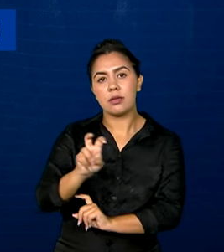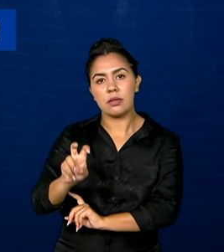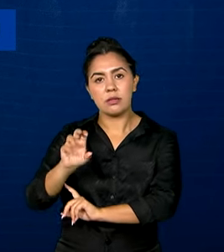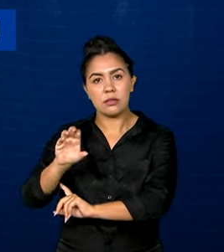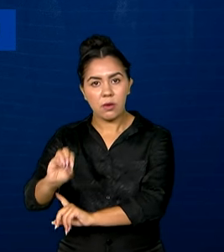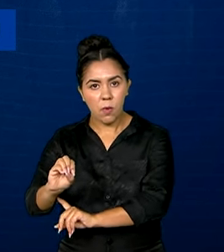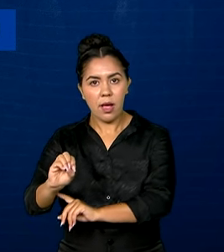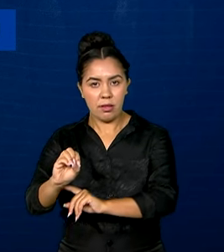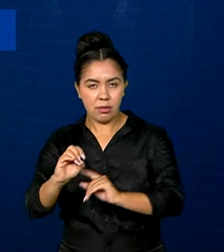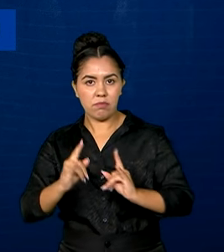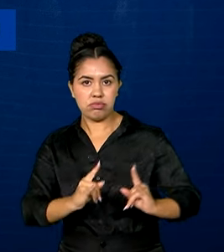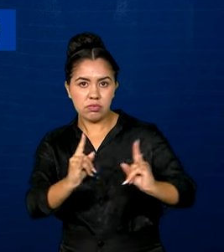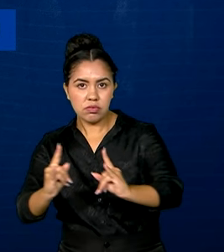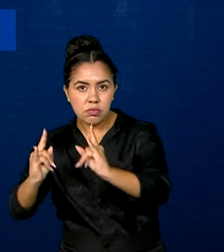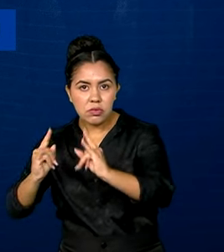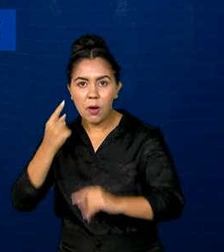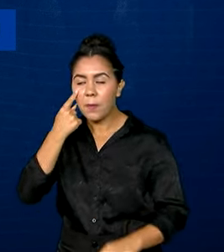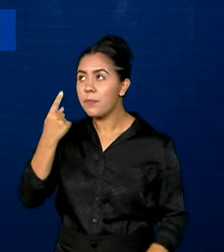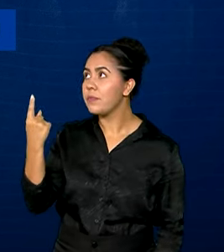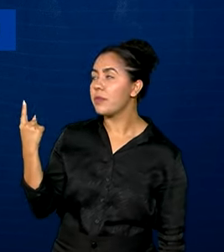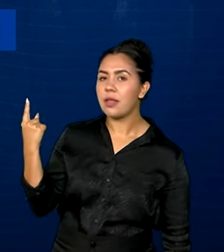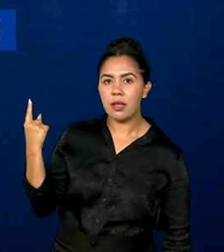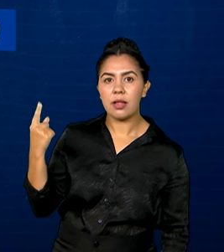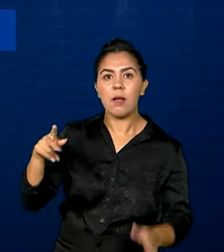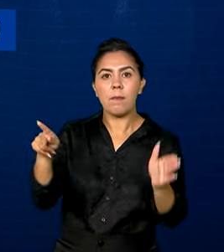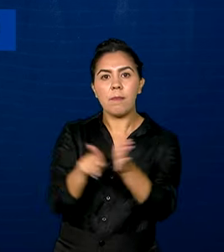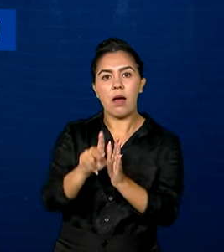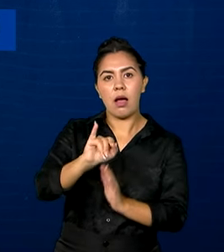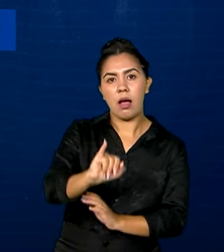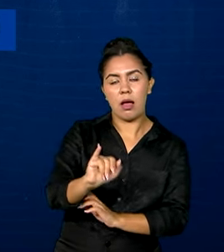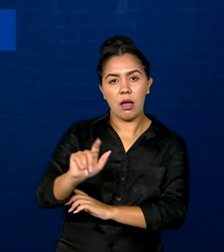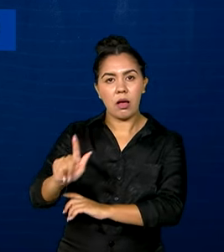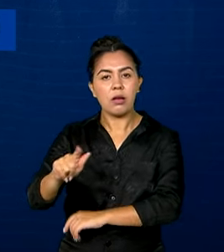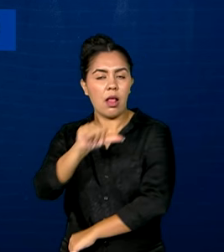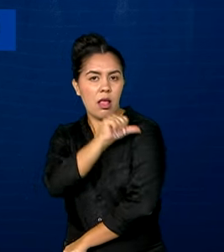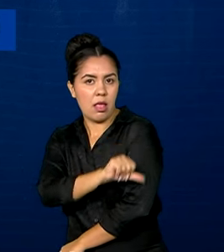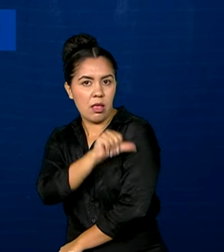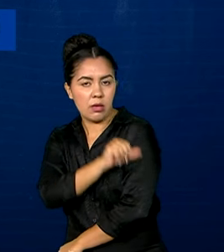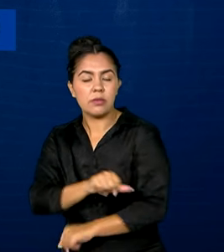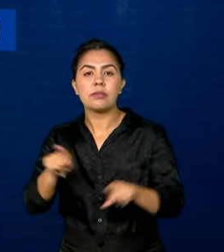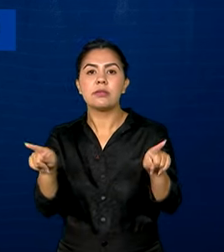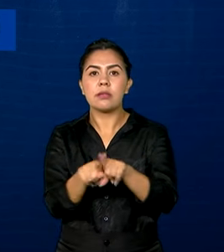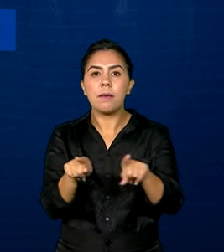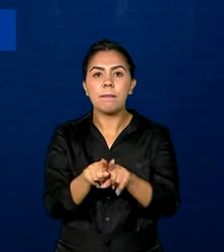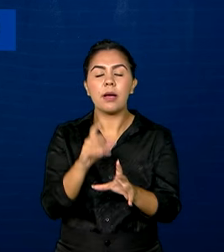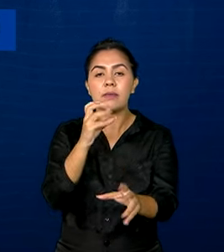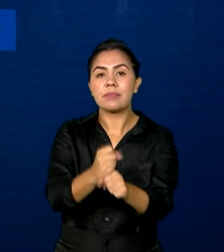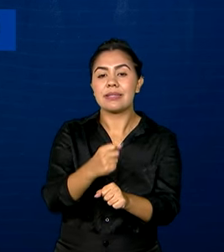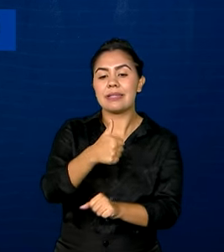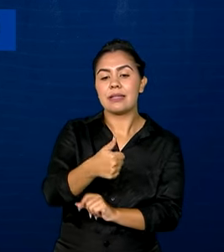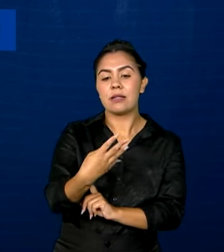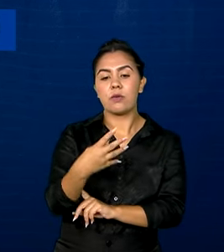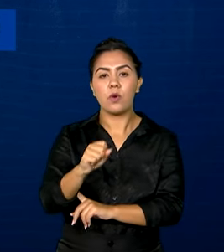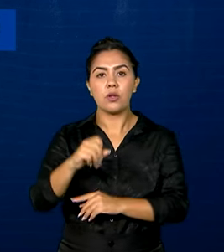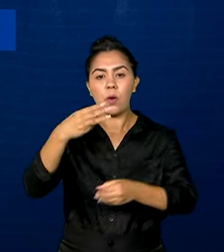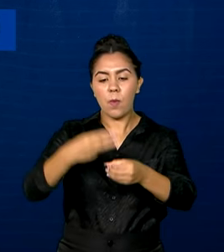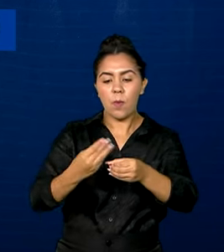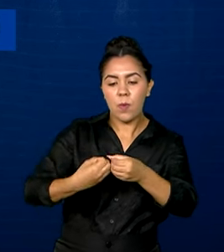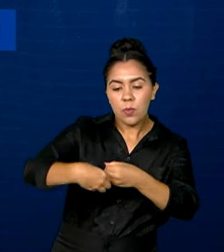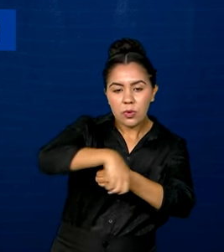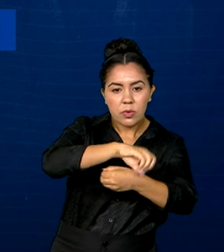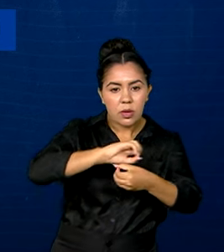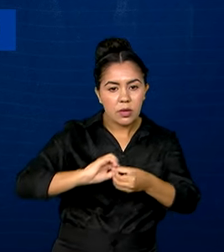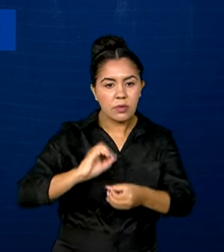556 moradias, para Nova Iguaçu, no Rio de Janeiro, e mais 148 para os municípios de Nova